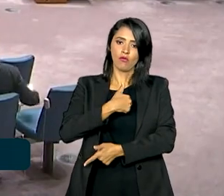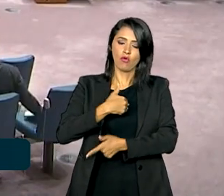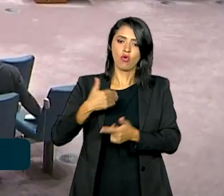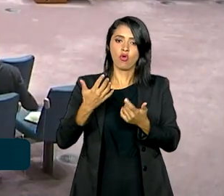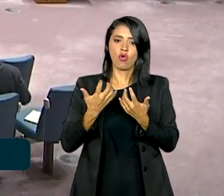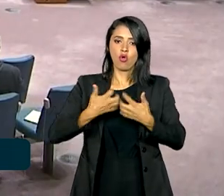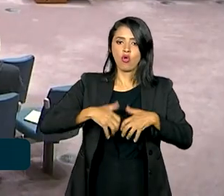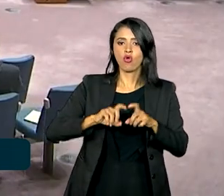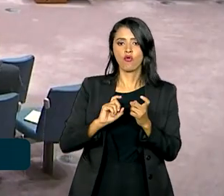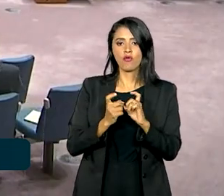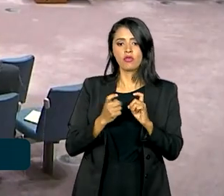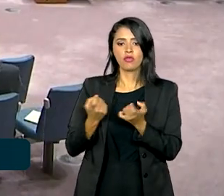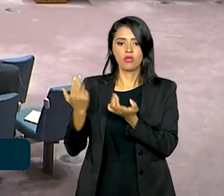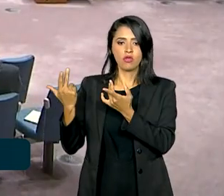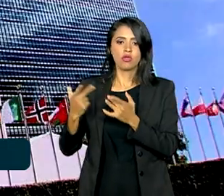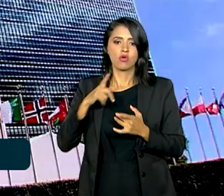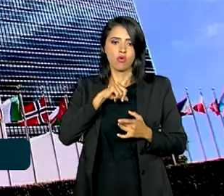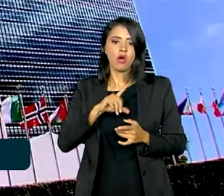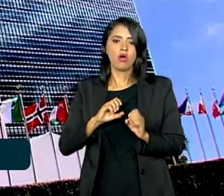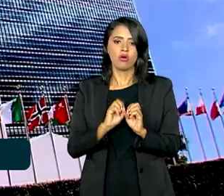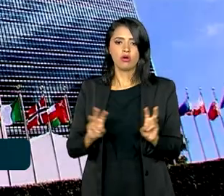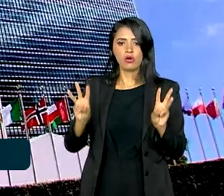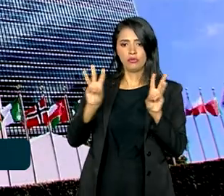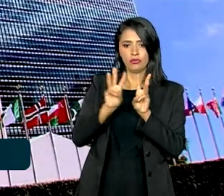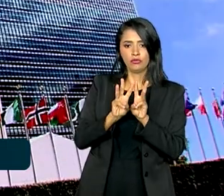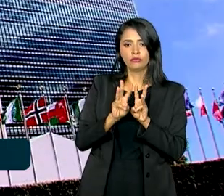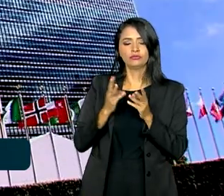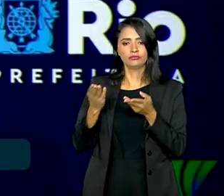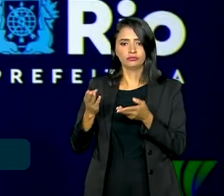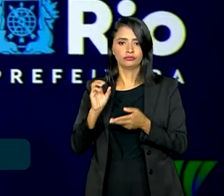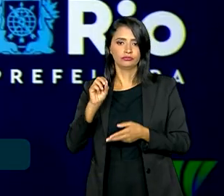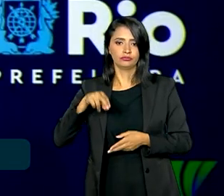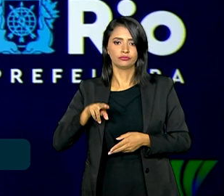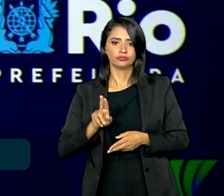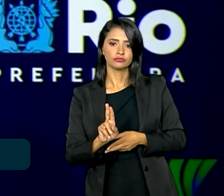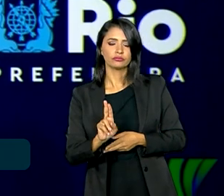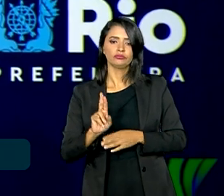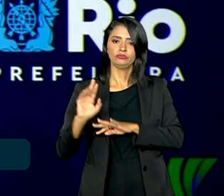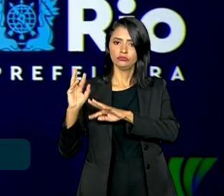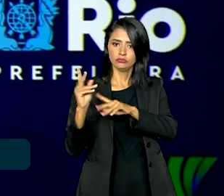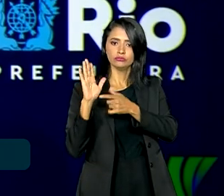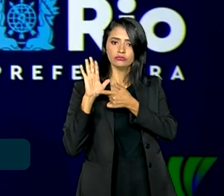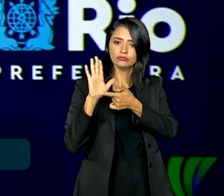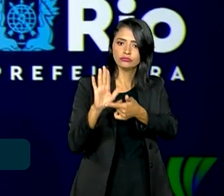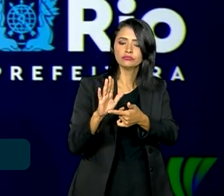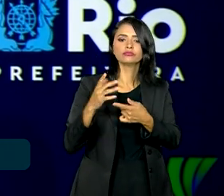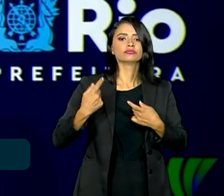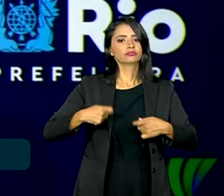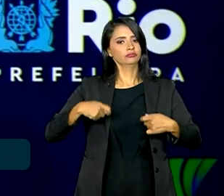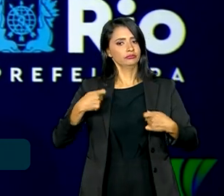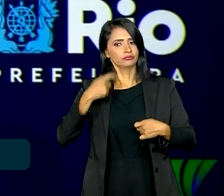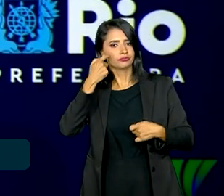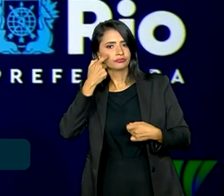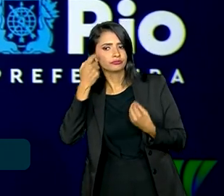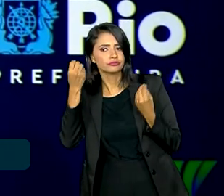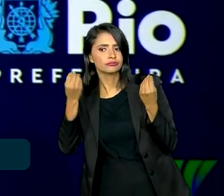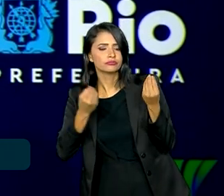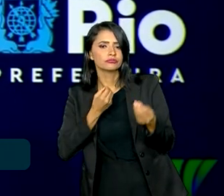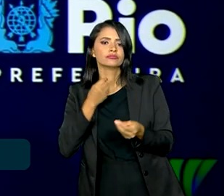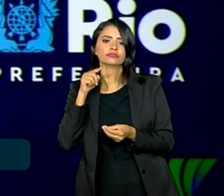Conselho de Segurança da Organização das Nações Unidas, a ONU. Todos mencionaram a necessidade de se conferir